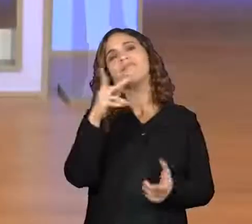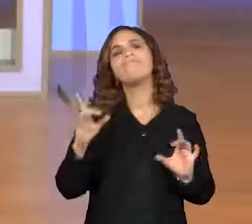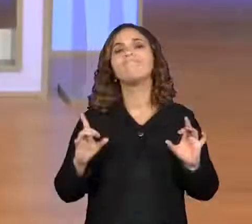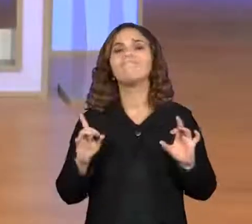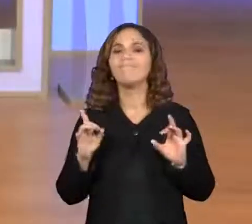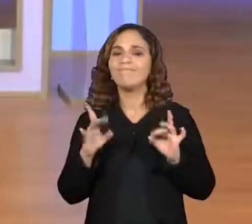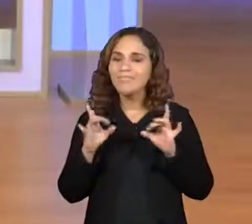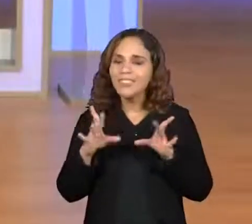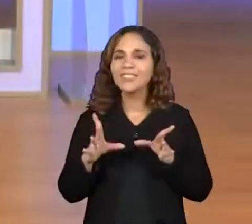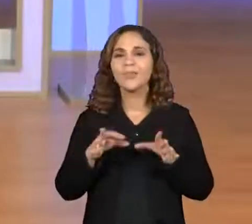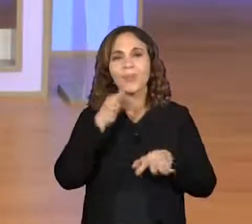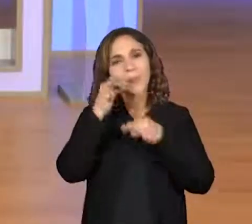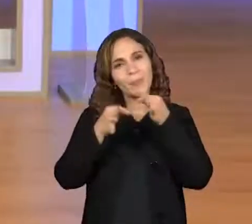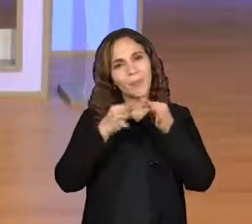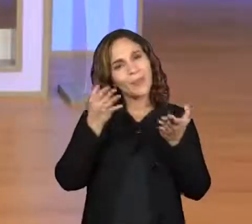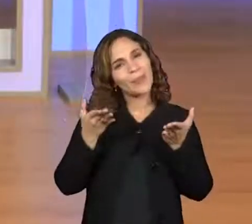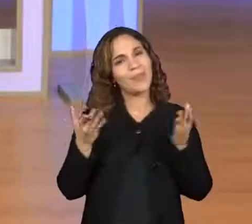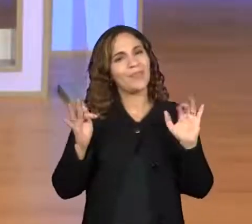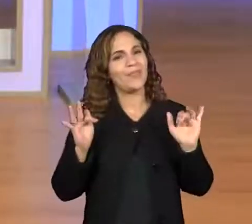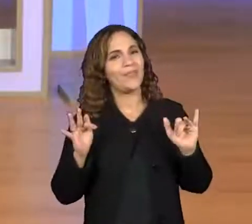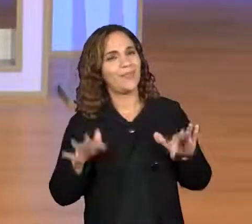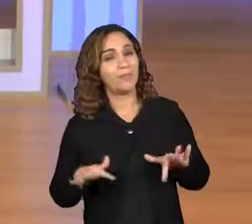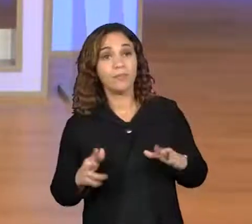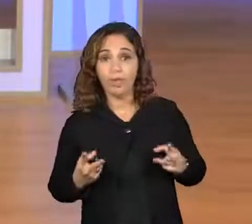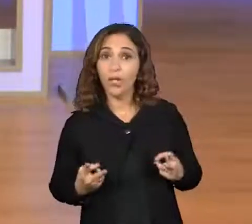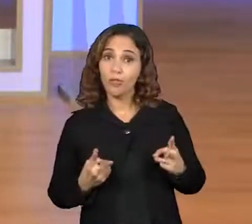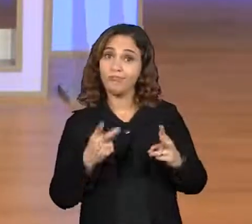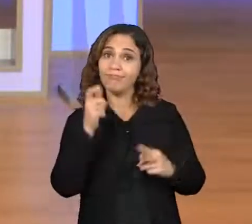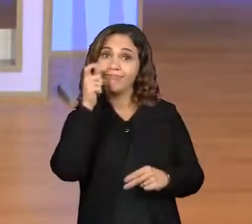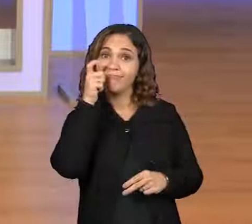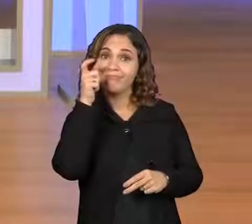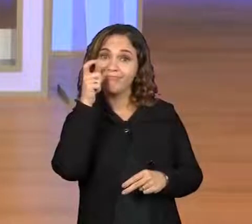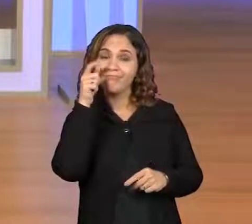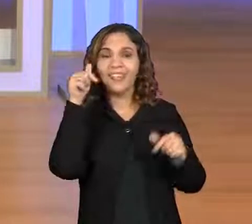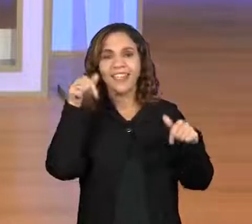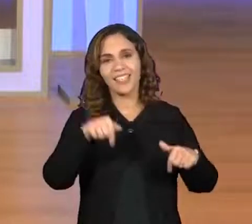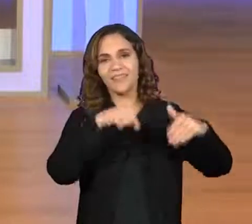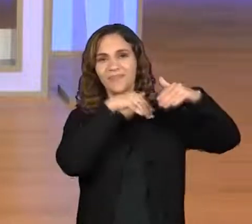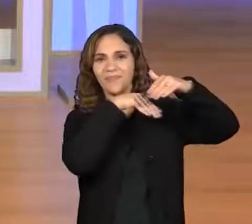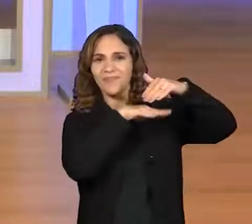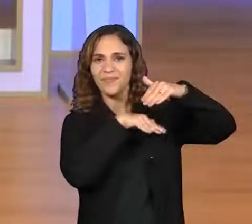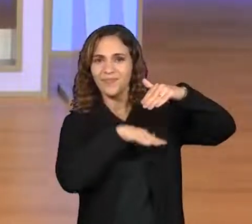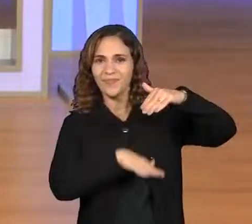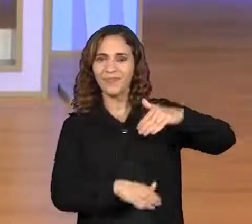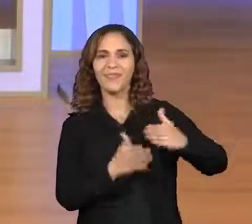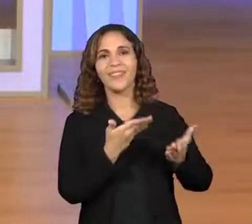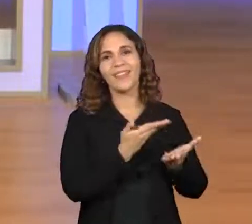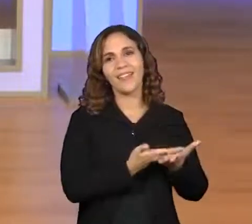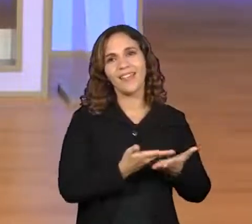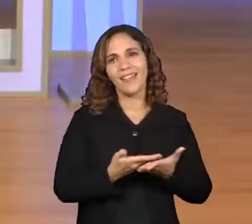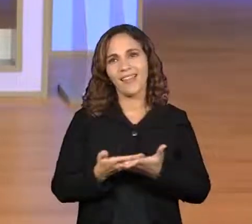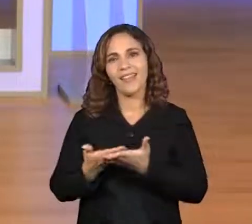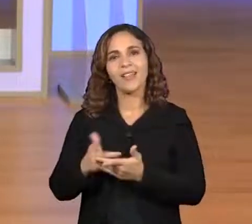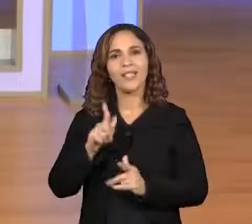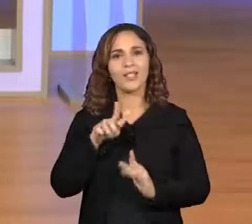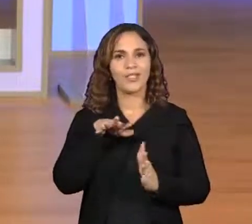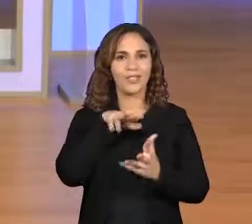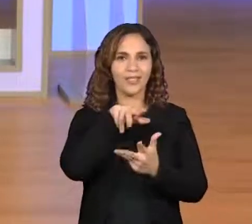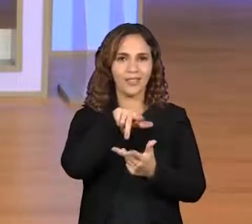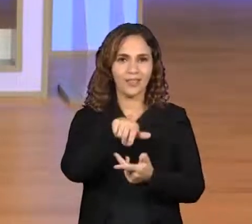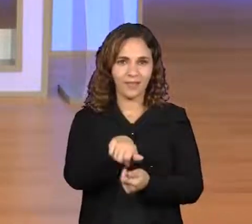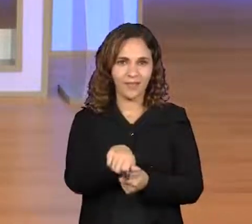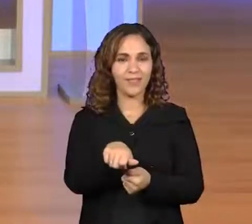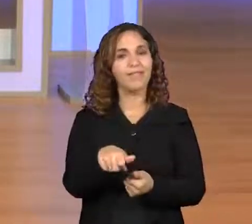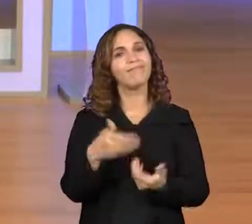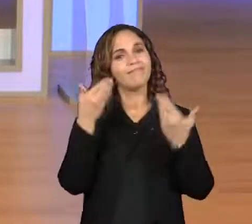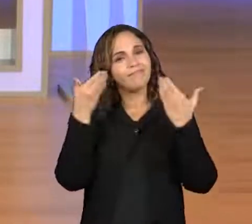Estamos chegando aí no finalzinho da aula, continue acompanhando aqui no repositório as aulas de geografia, junto aqui